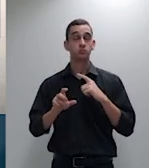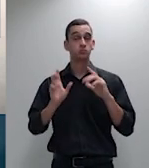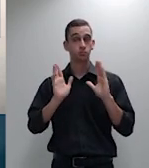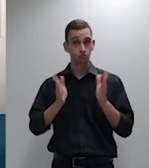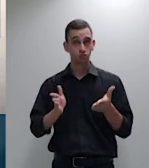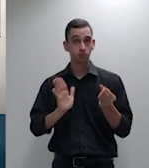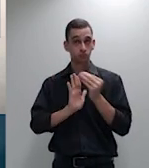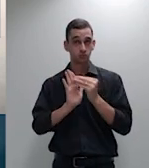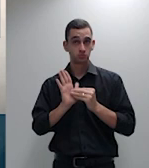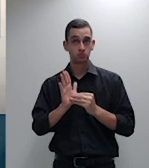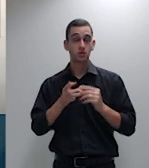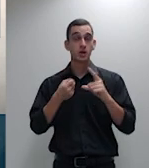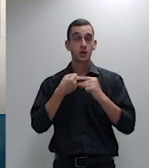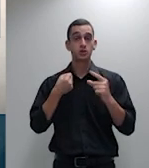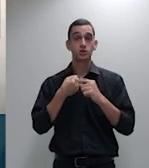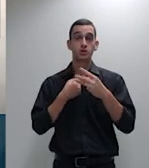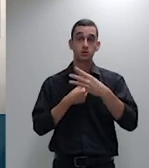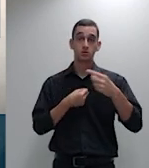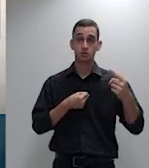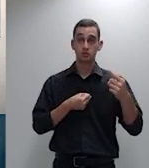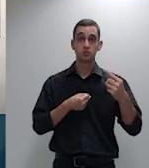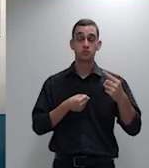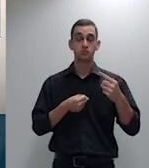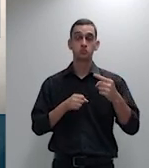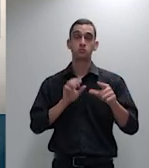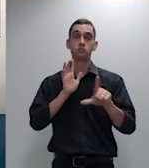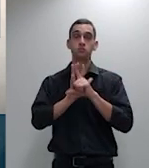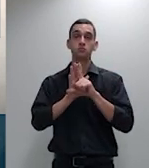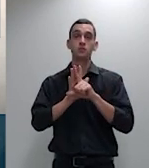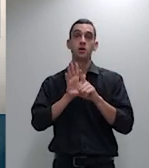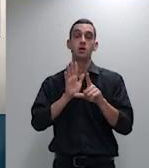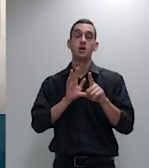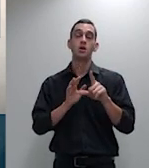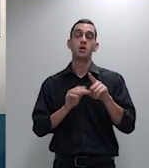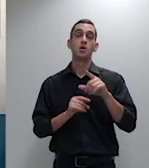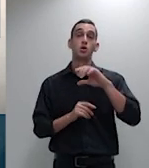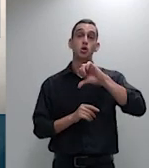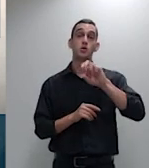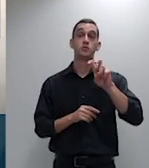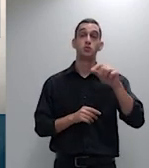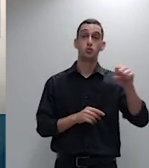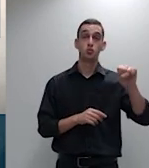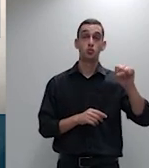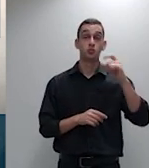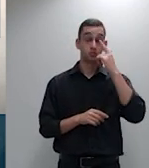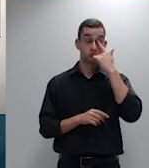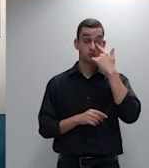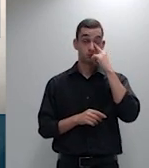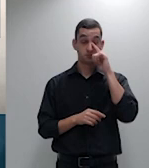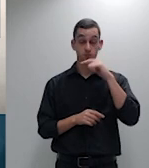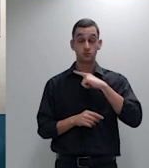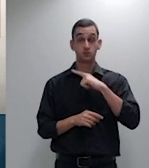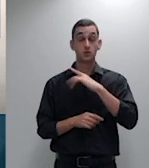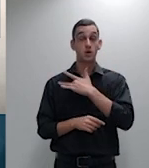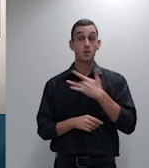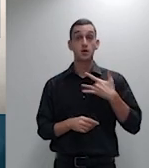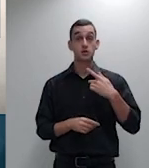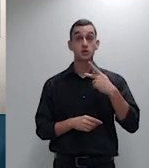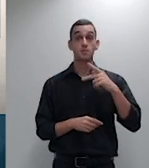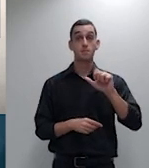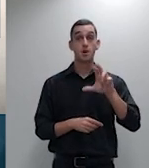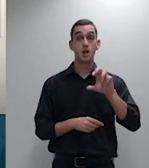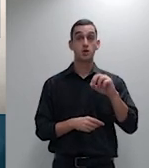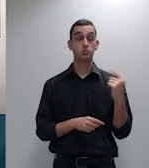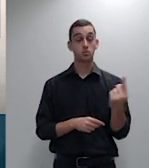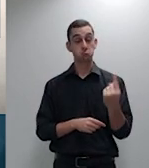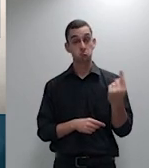1998 impõe que ativos e inativos sejam inseridos em plano de saúde coletivo único contendo as mesmas condições de cobertura assistencial